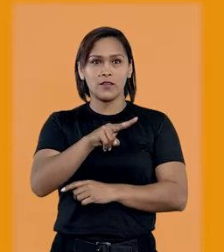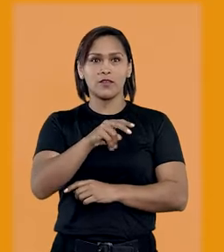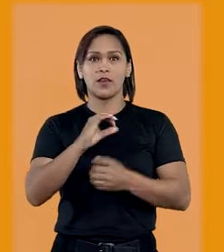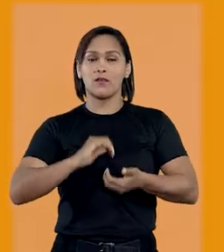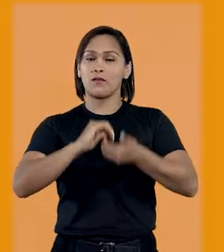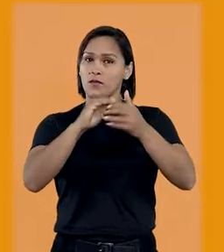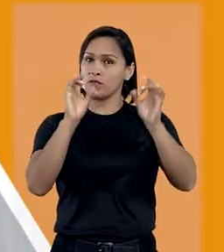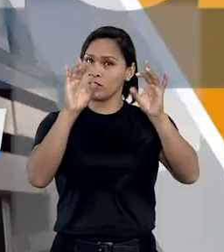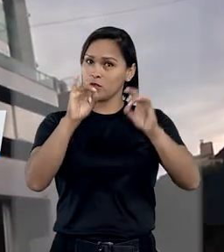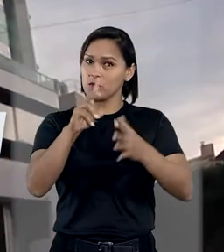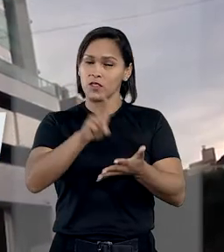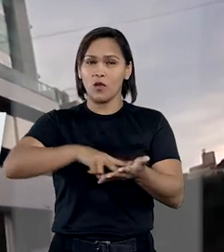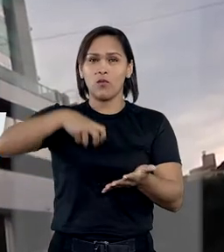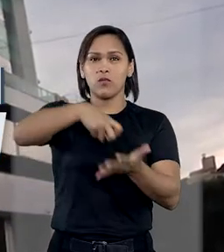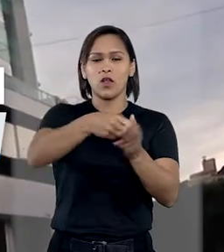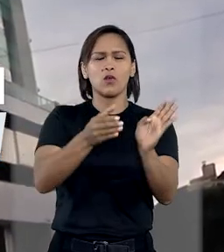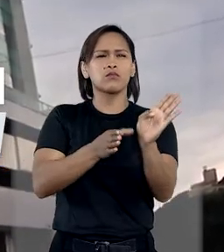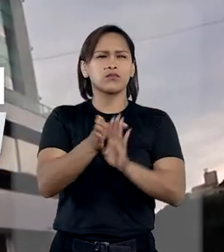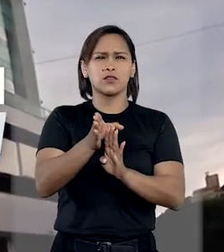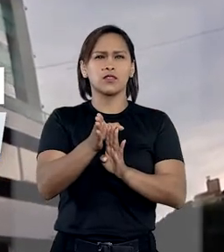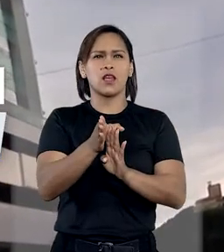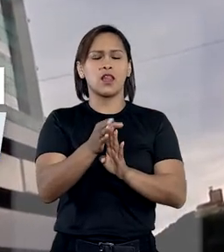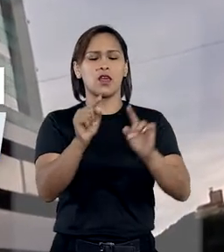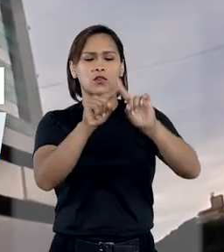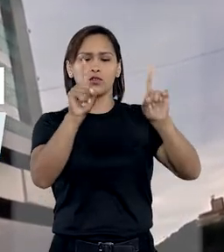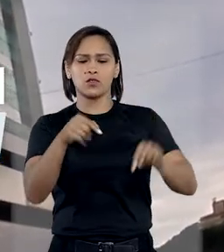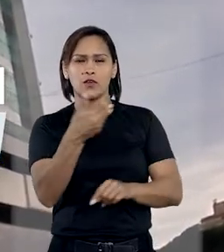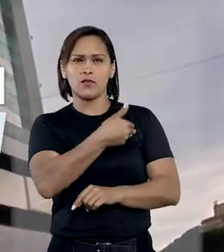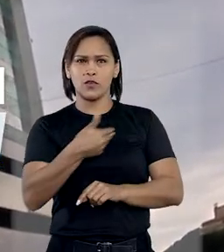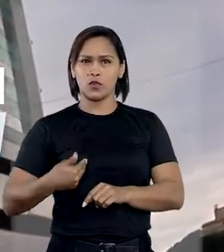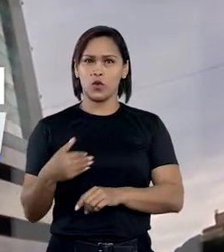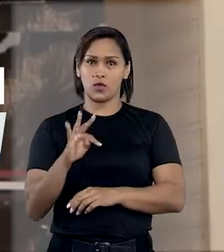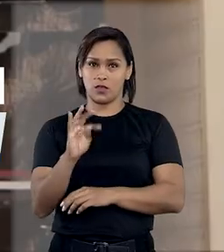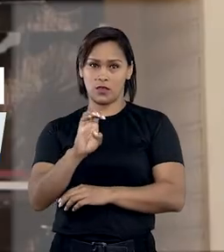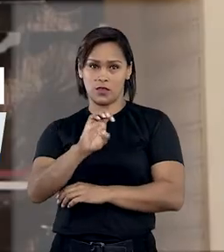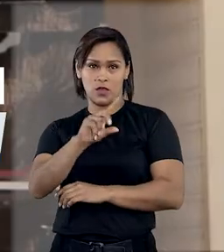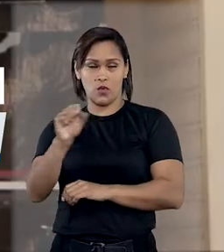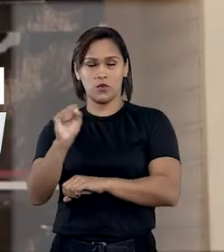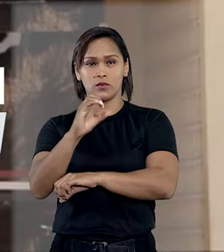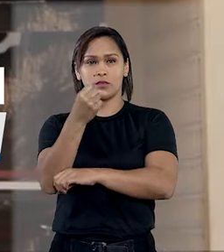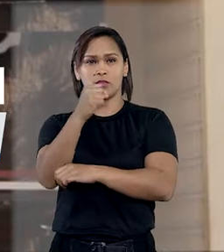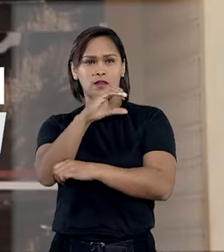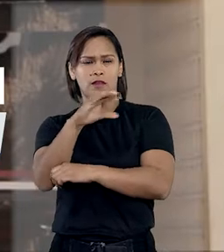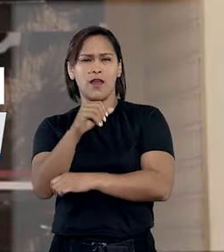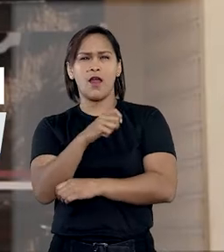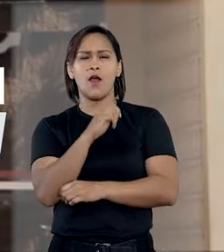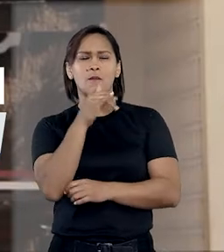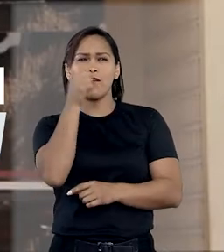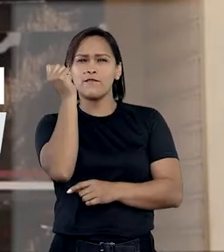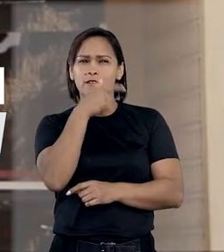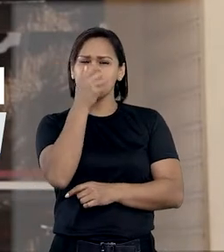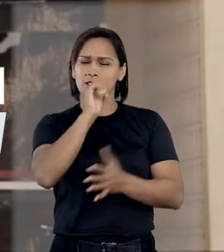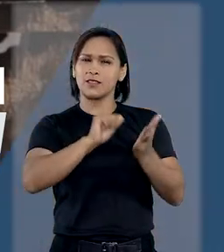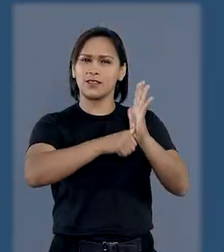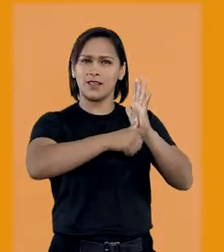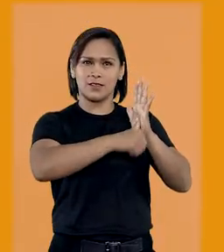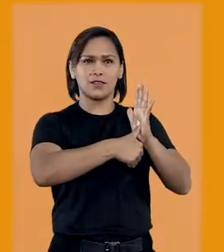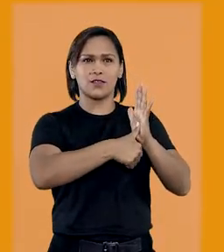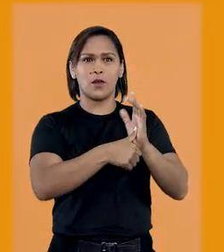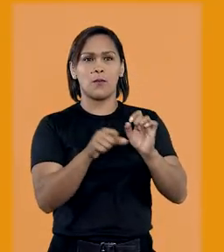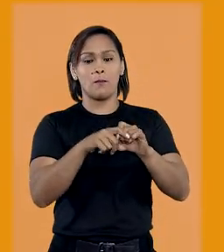ver. Corte especial condena conselheiro e servidor do Tribunal de Contas de Santa Catarina por falsidade